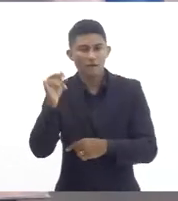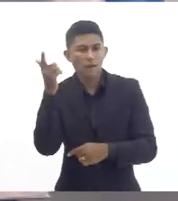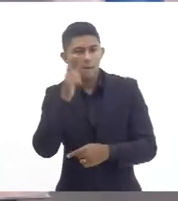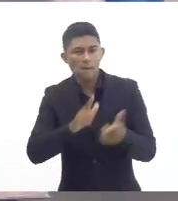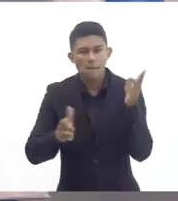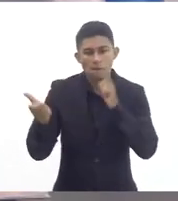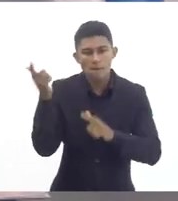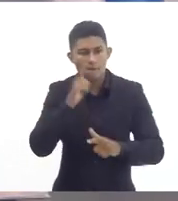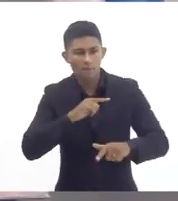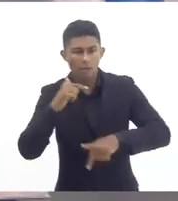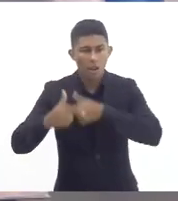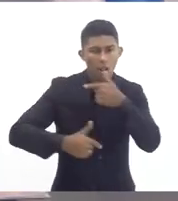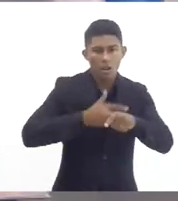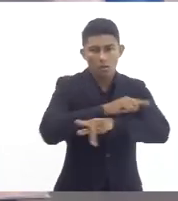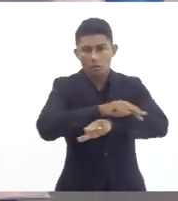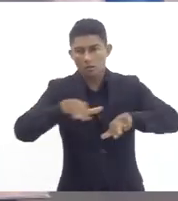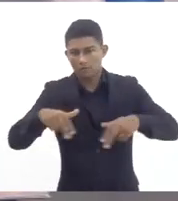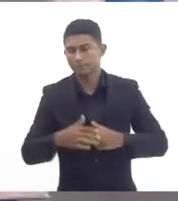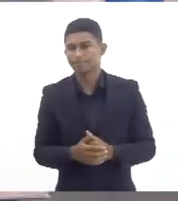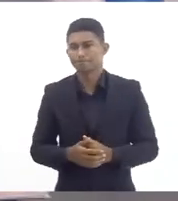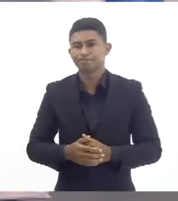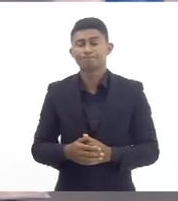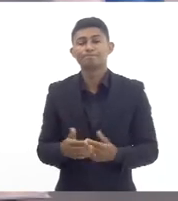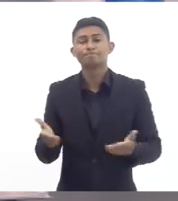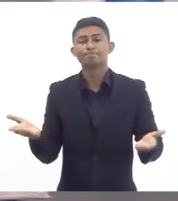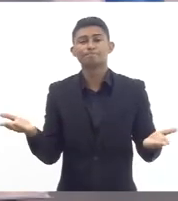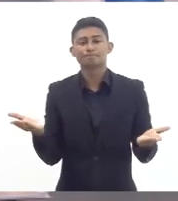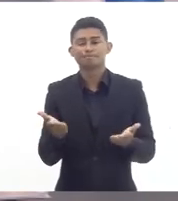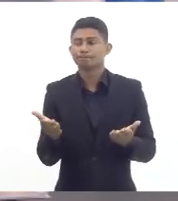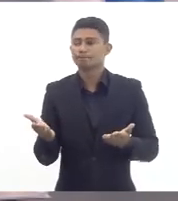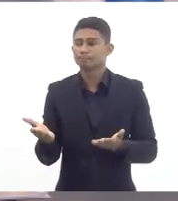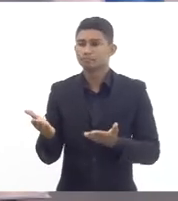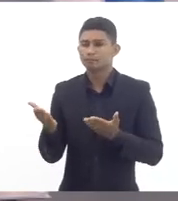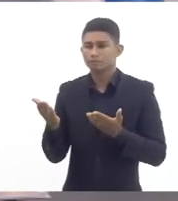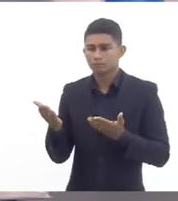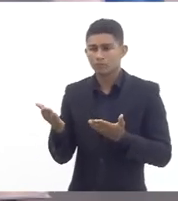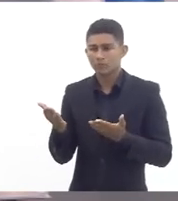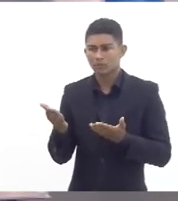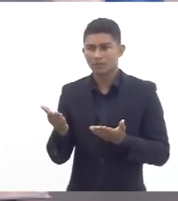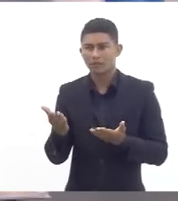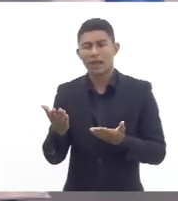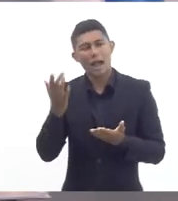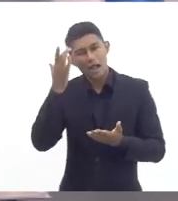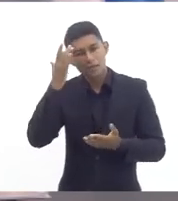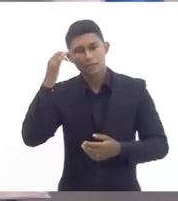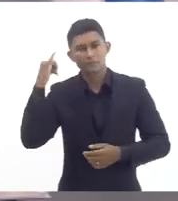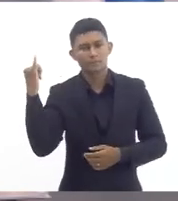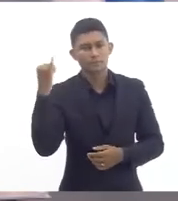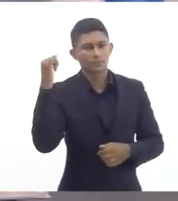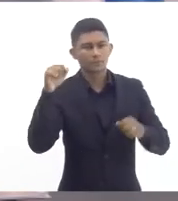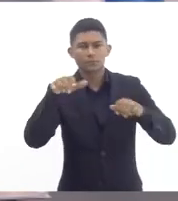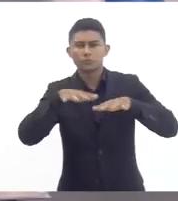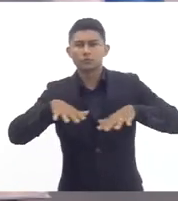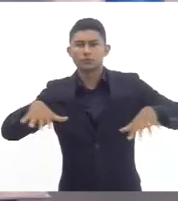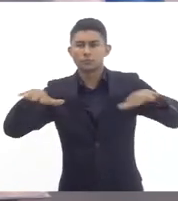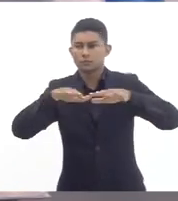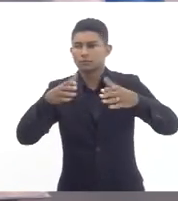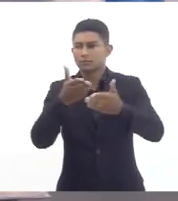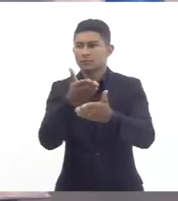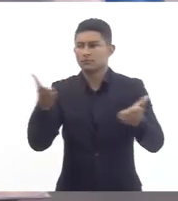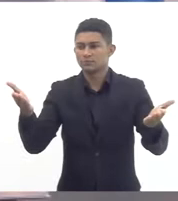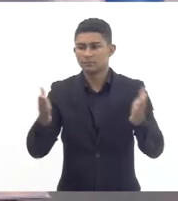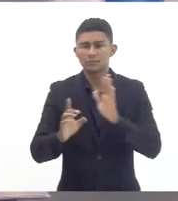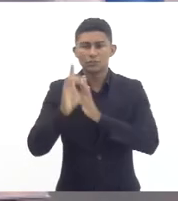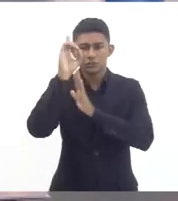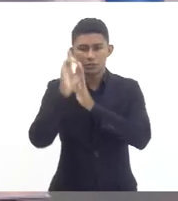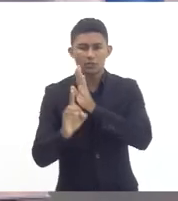passar rapidamente também para a defensoria ministério público porque eu acho que a gente tem que acionar todos os órgãos que defendem o direito à